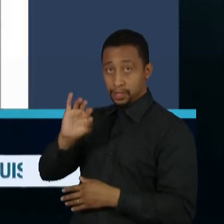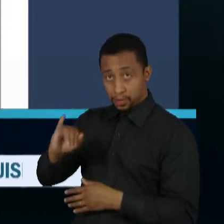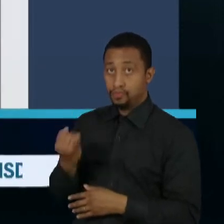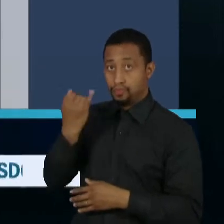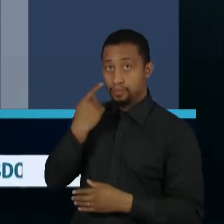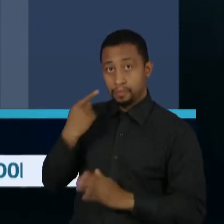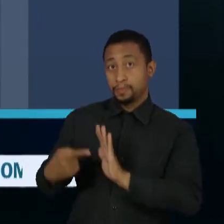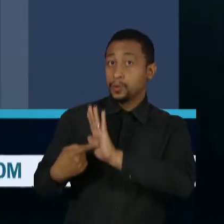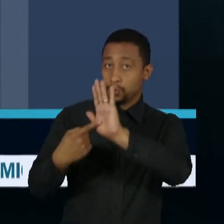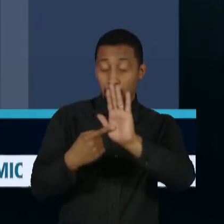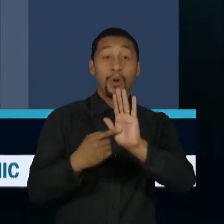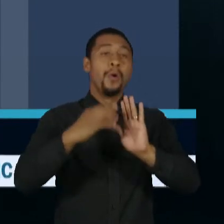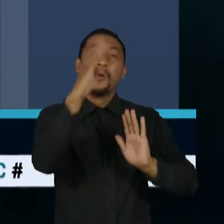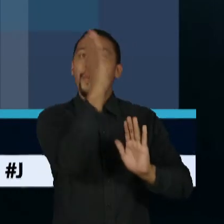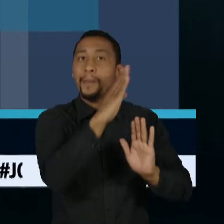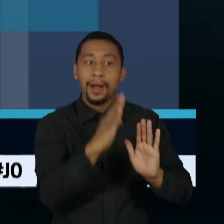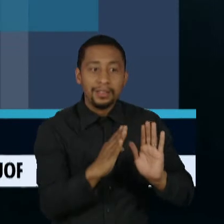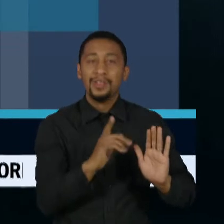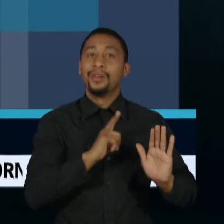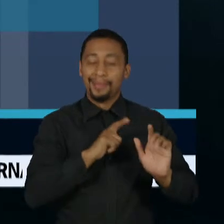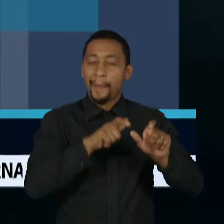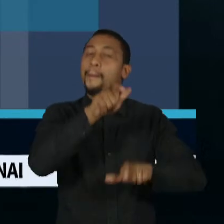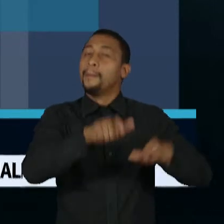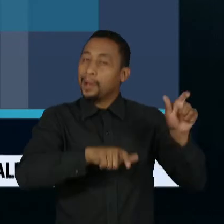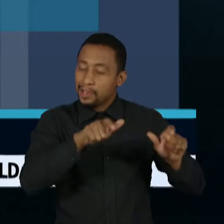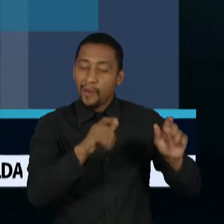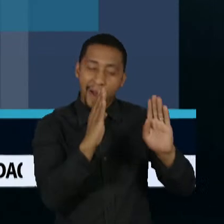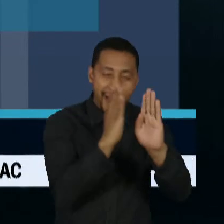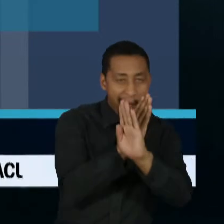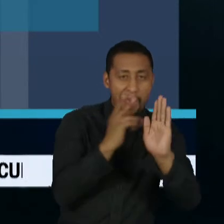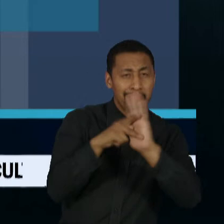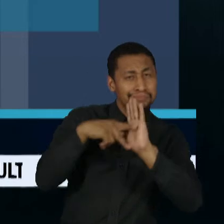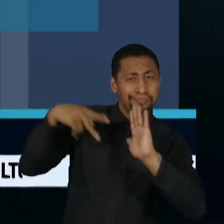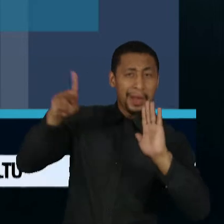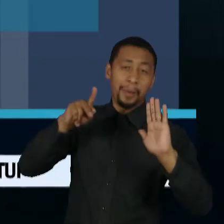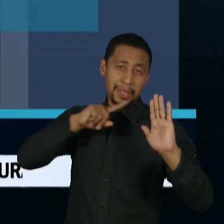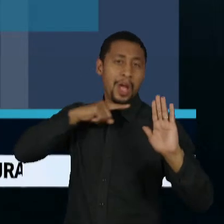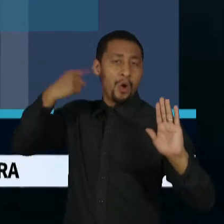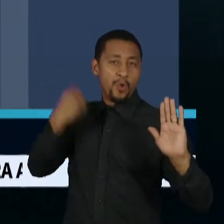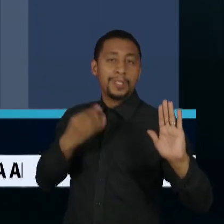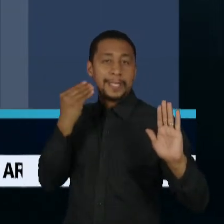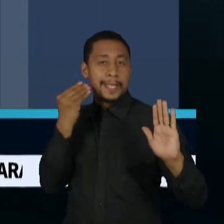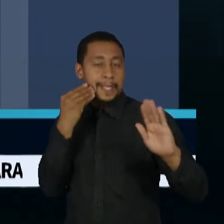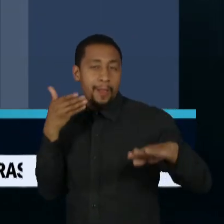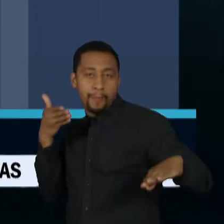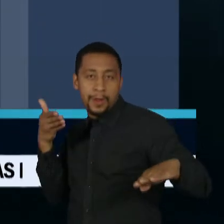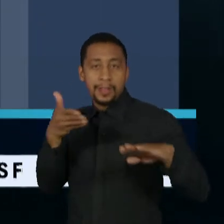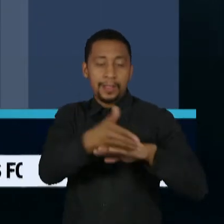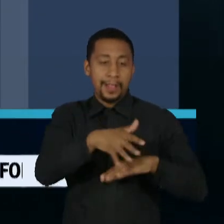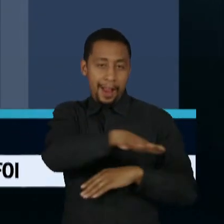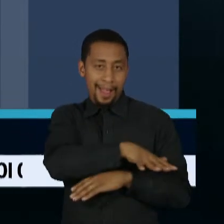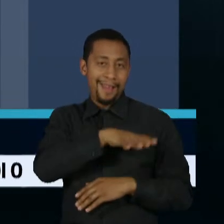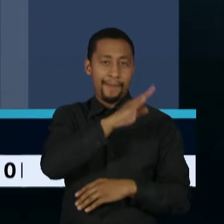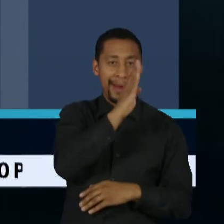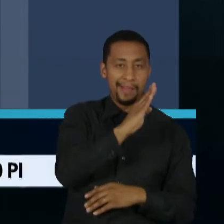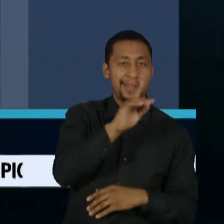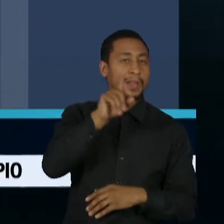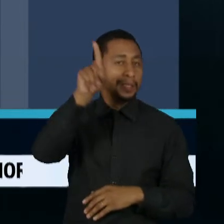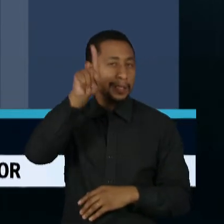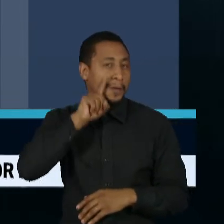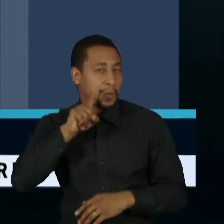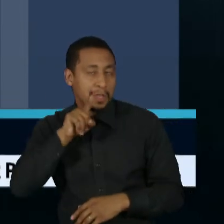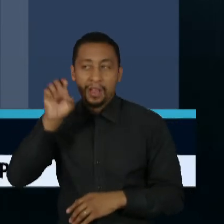Brasil se tornou uma incubadora de agentes secretos russos que buscam se infiltrar no Ocidente, o que colocou o país em um